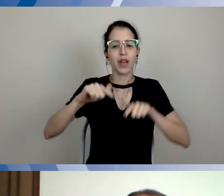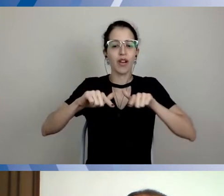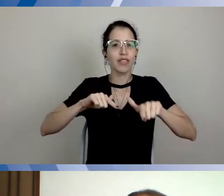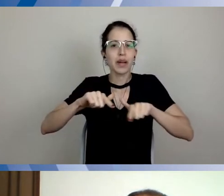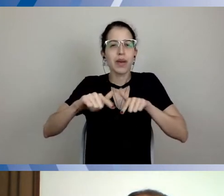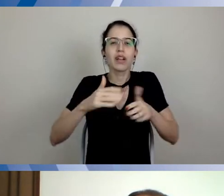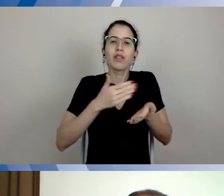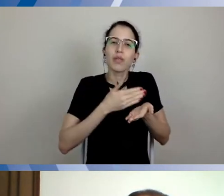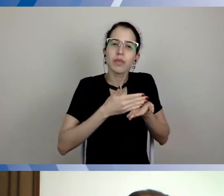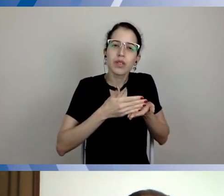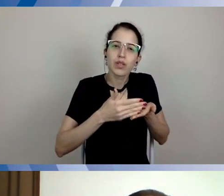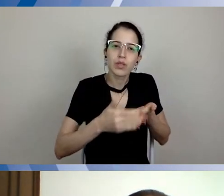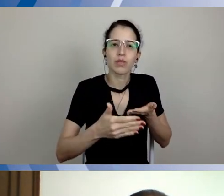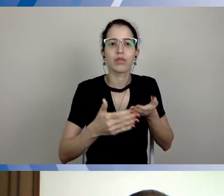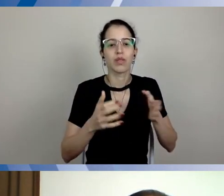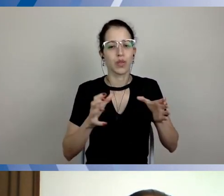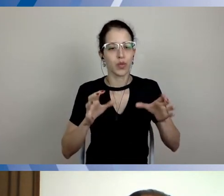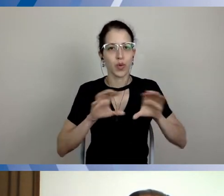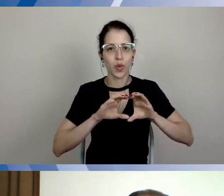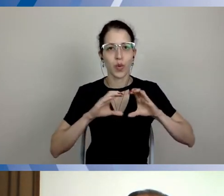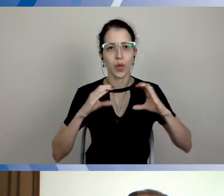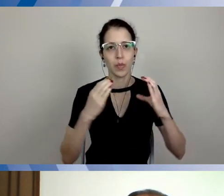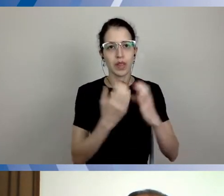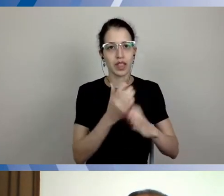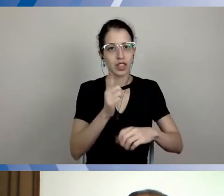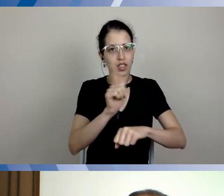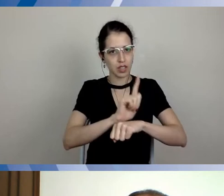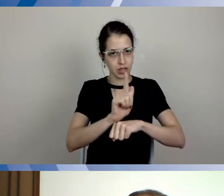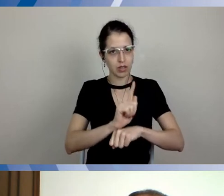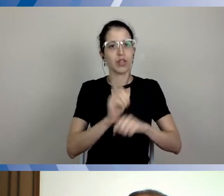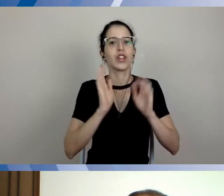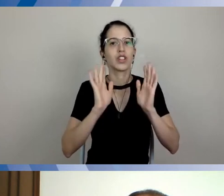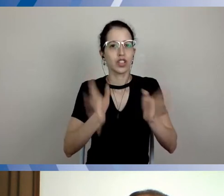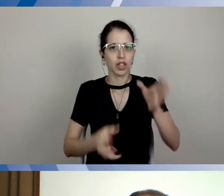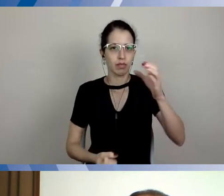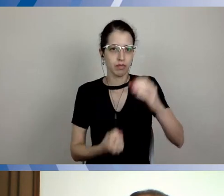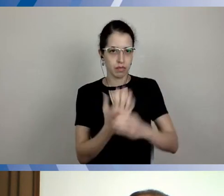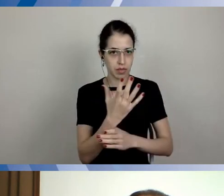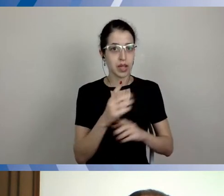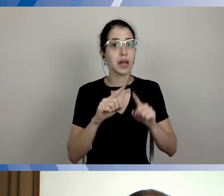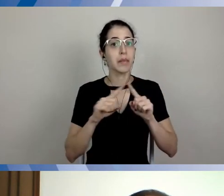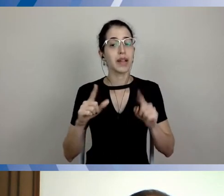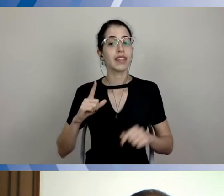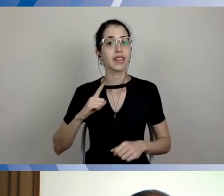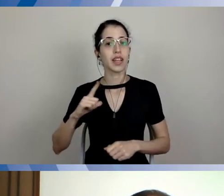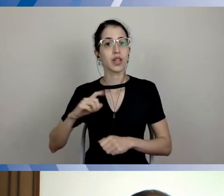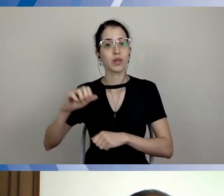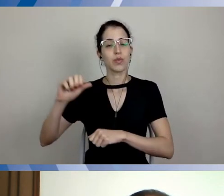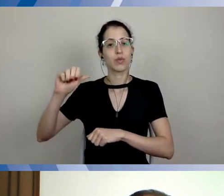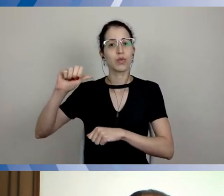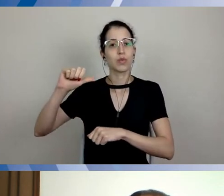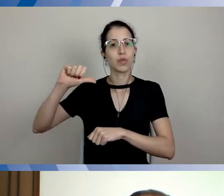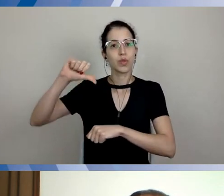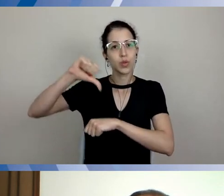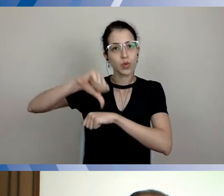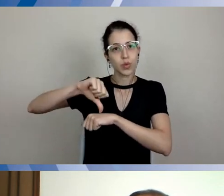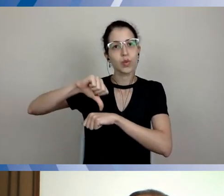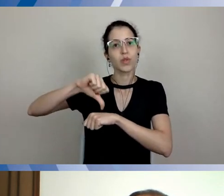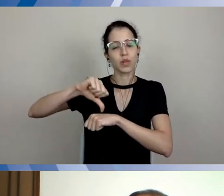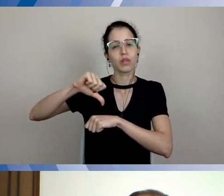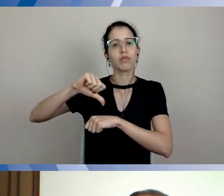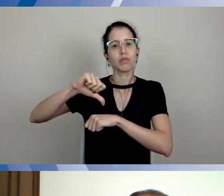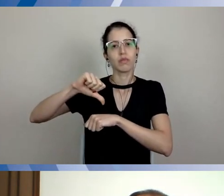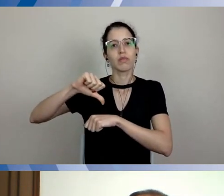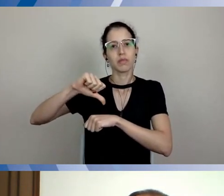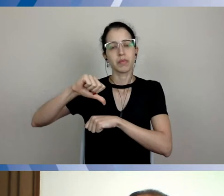comitê gestor foi montado, mas a gente ainda tem o núcleo executivo de vigilância em saúde para